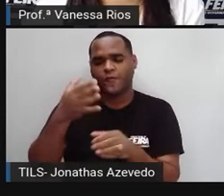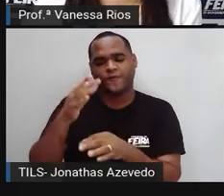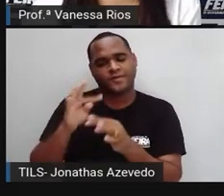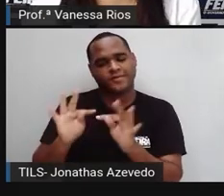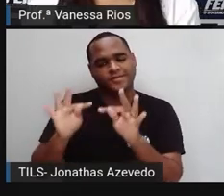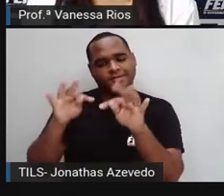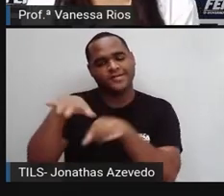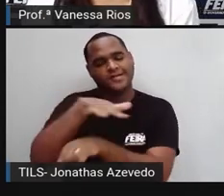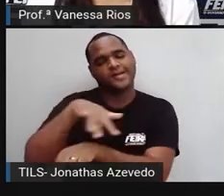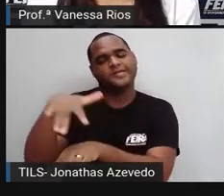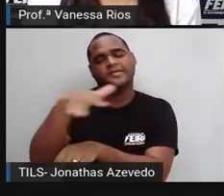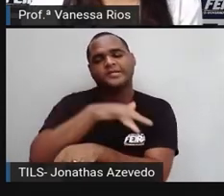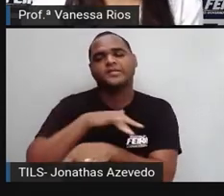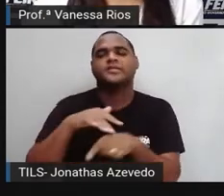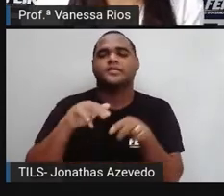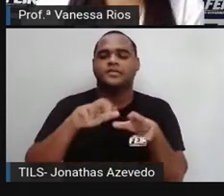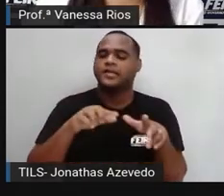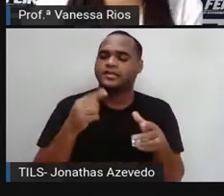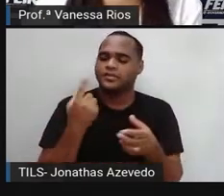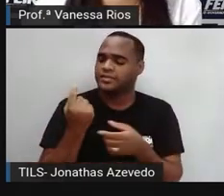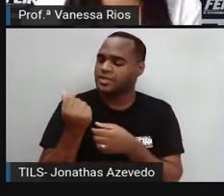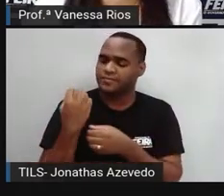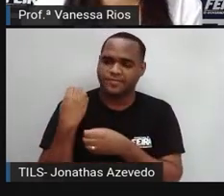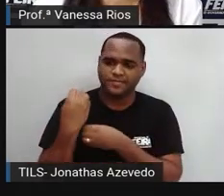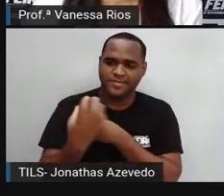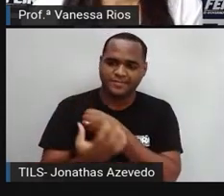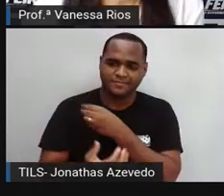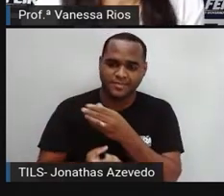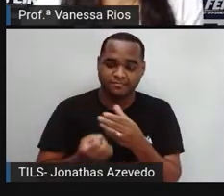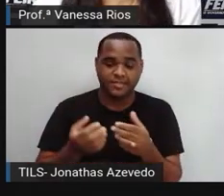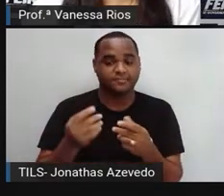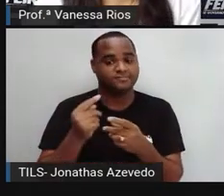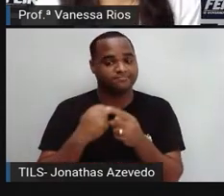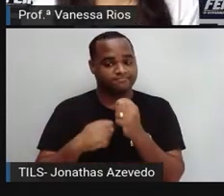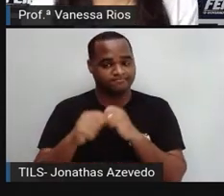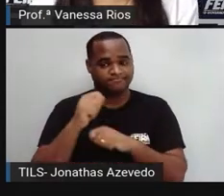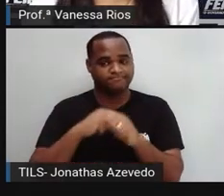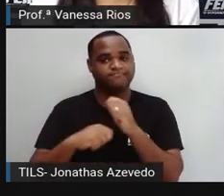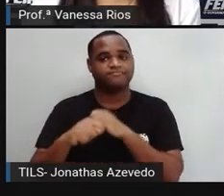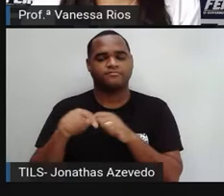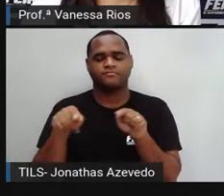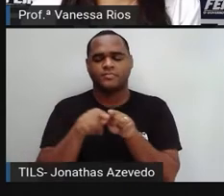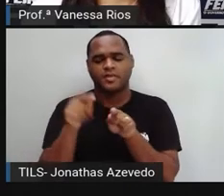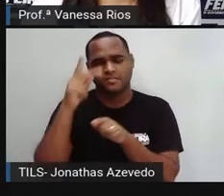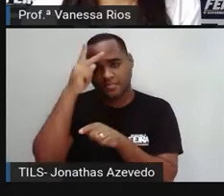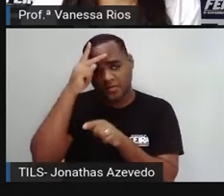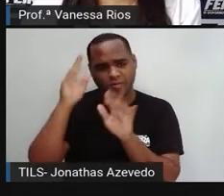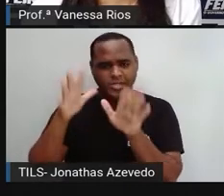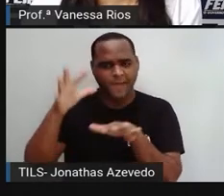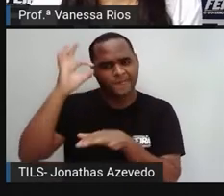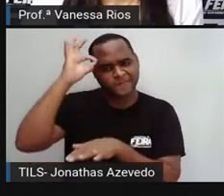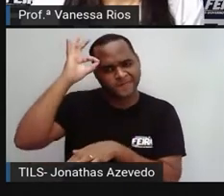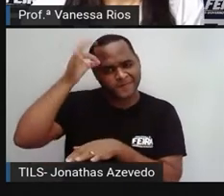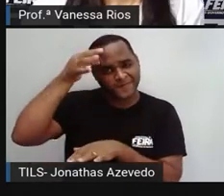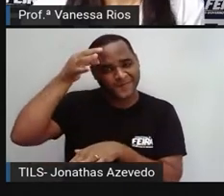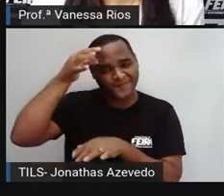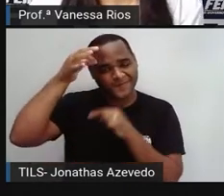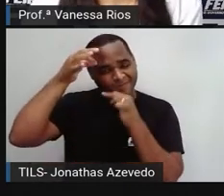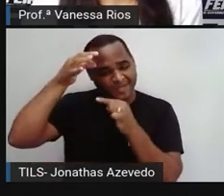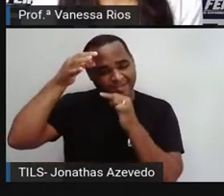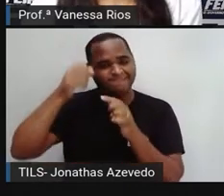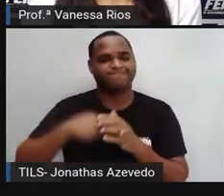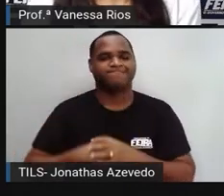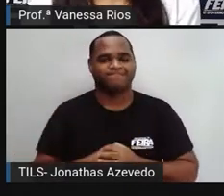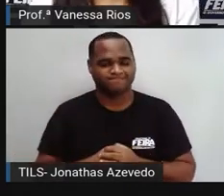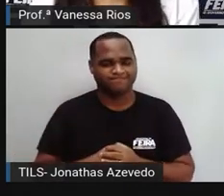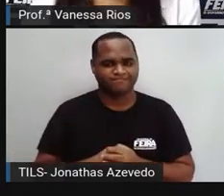tecnológicas, por seus investimentos. E aí essas pessoas são pessoas adultas, né? E aí